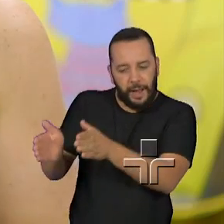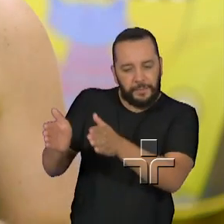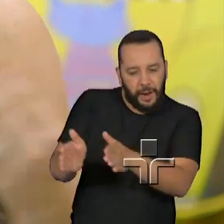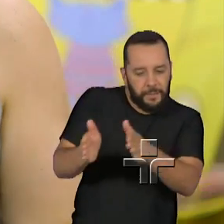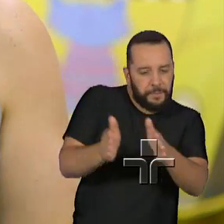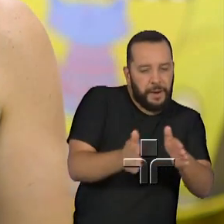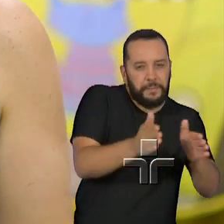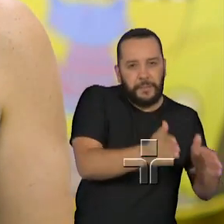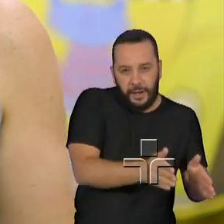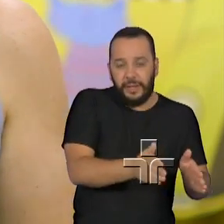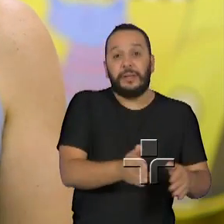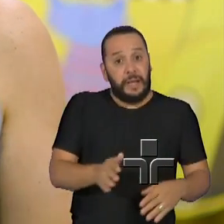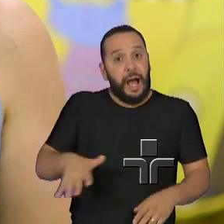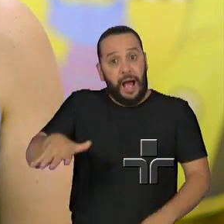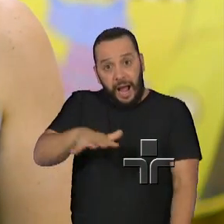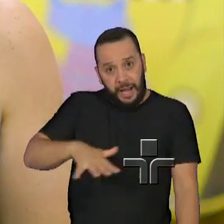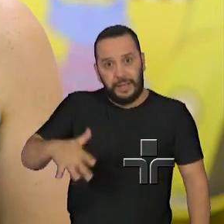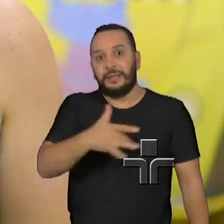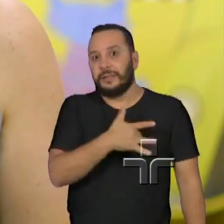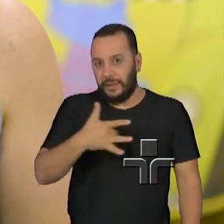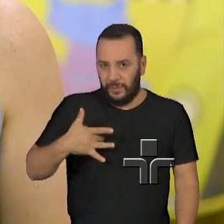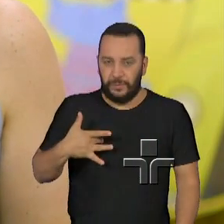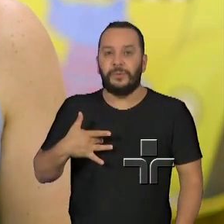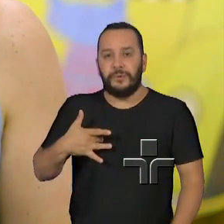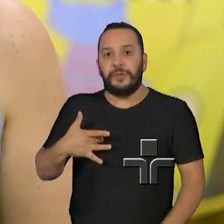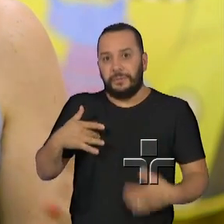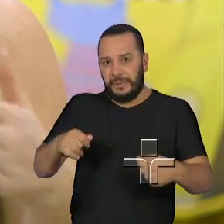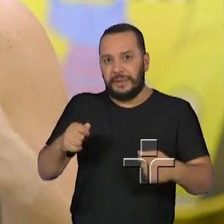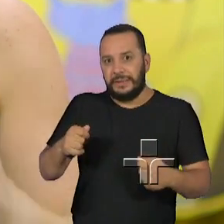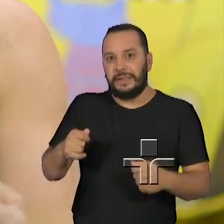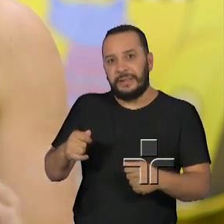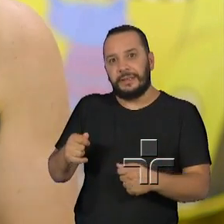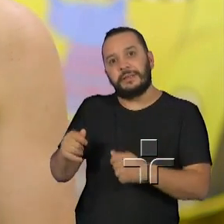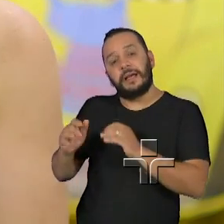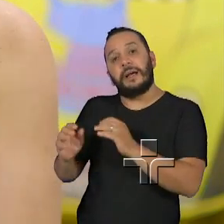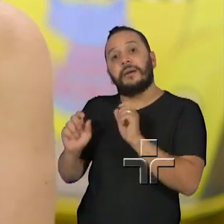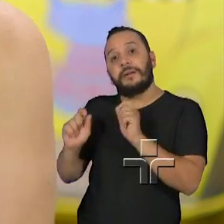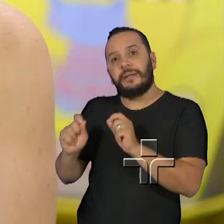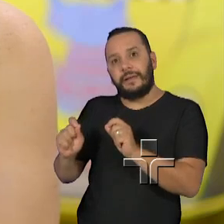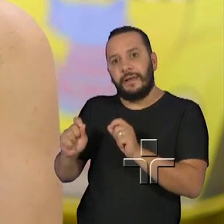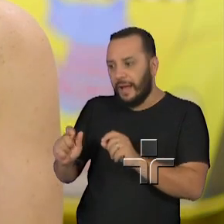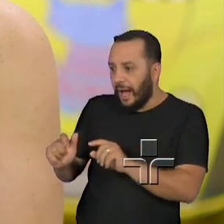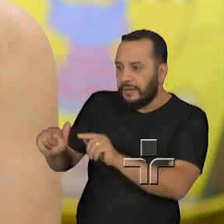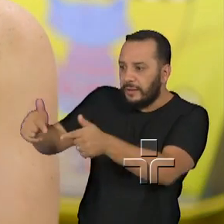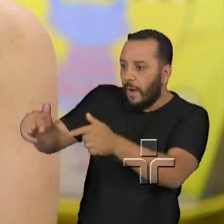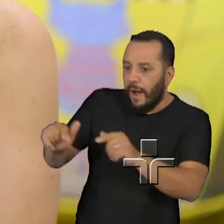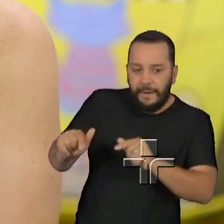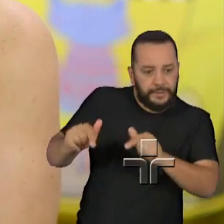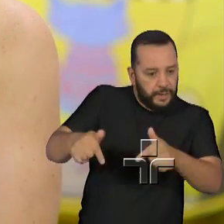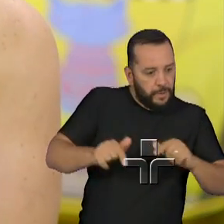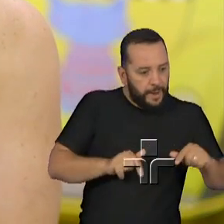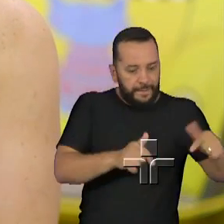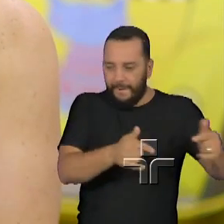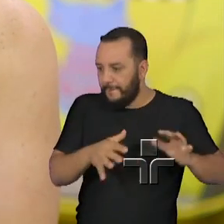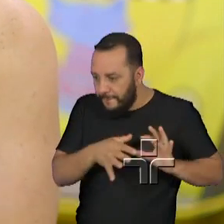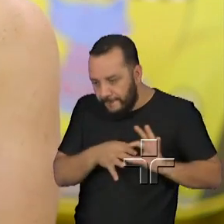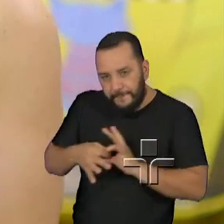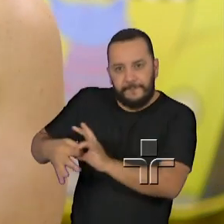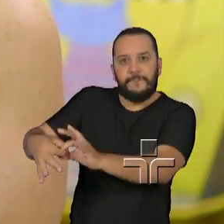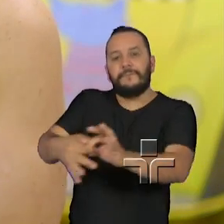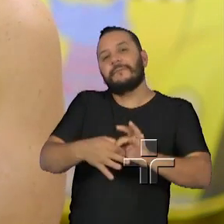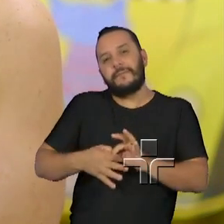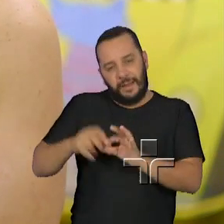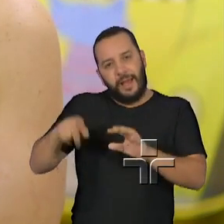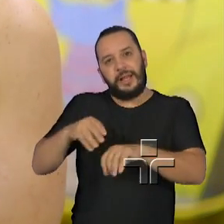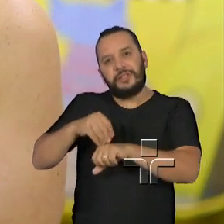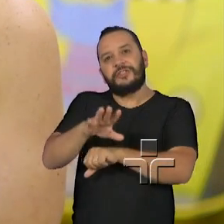ela necessariamente precisa dar a mão às outras políticas, a gente vai muito longe. Então, essa é uma dica e o